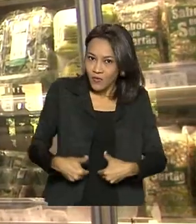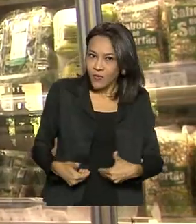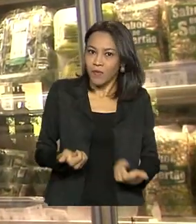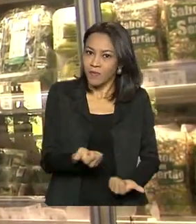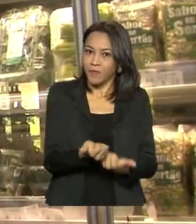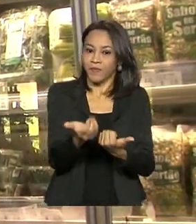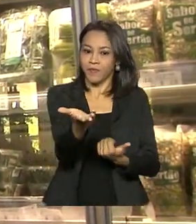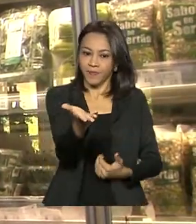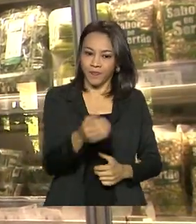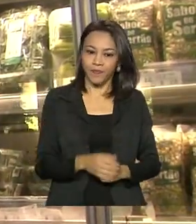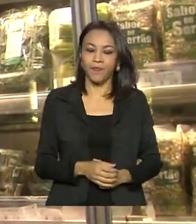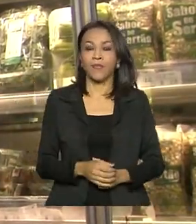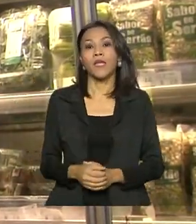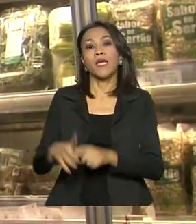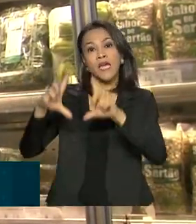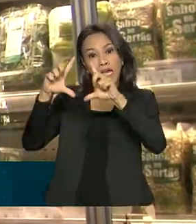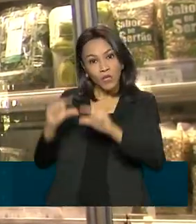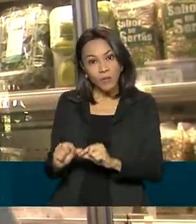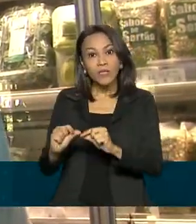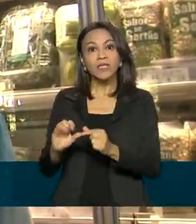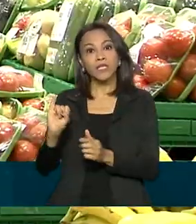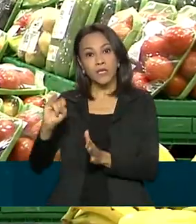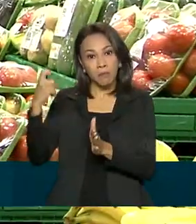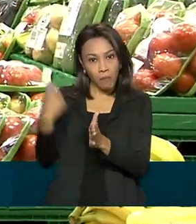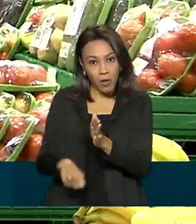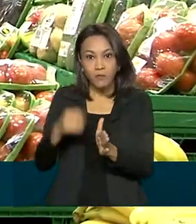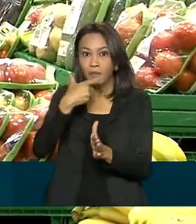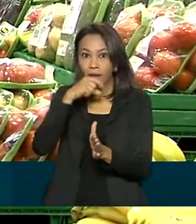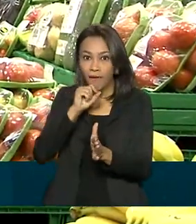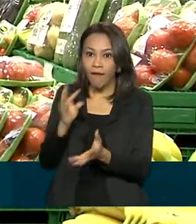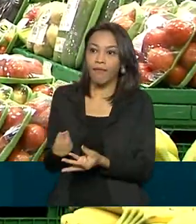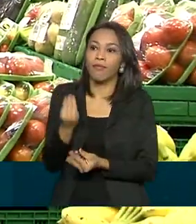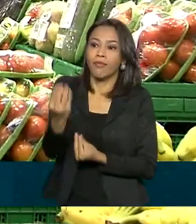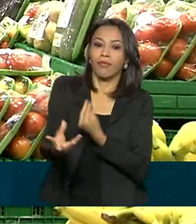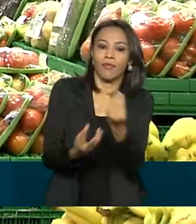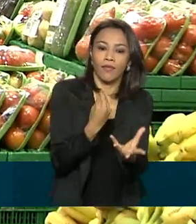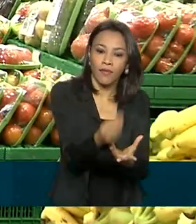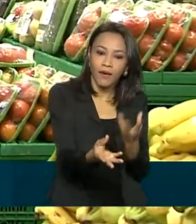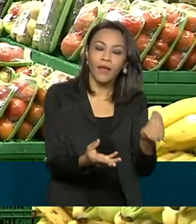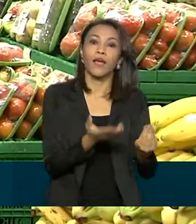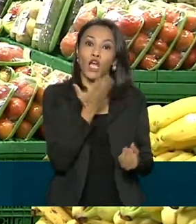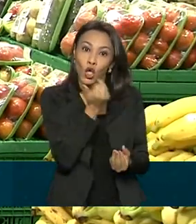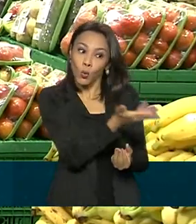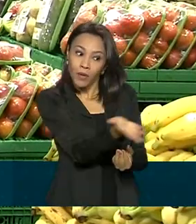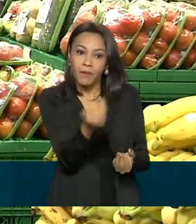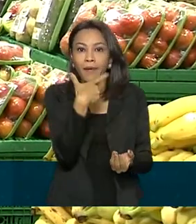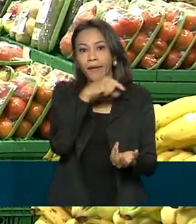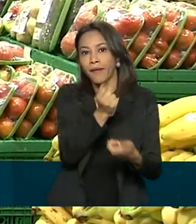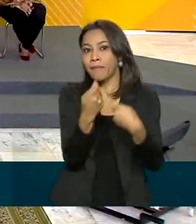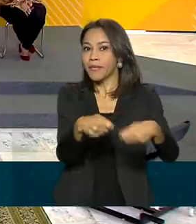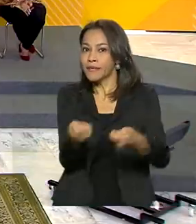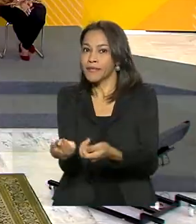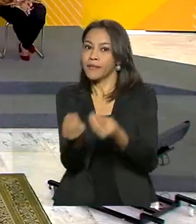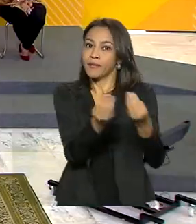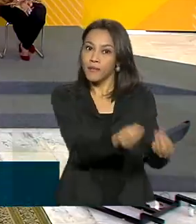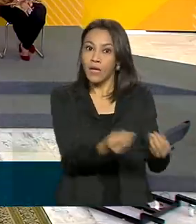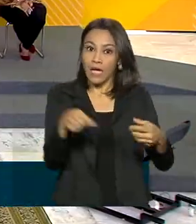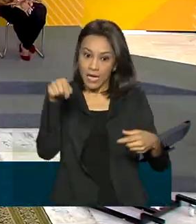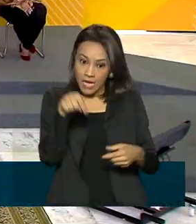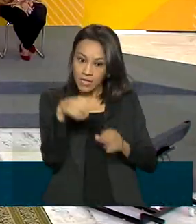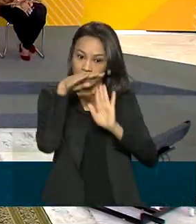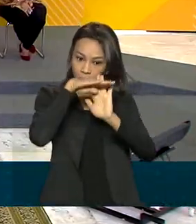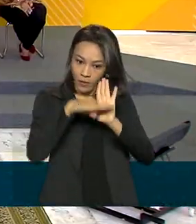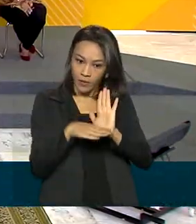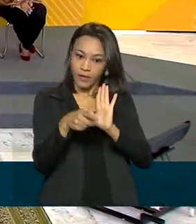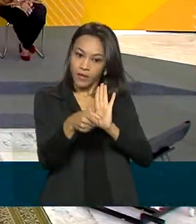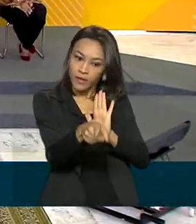Menos impostos para quem produz e emprega e mais alimento para quem precisa. Com o programa Comida no Prato, o governo quer